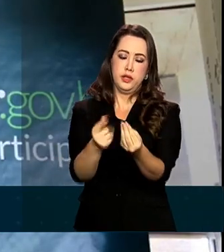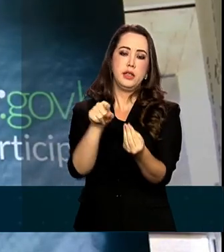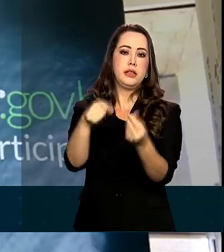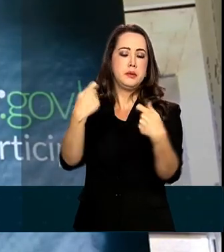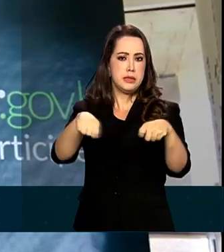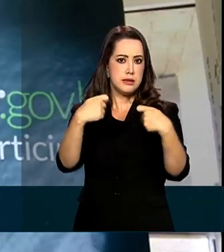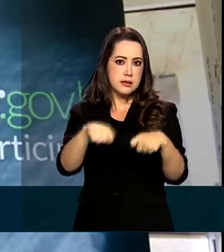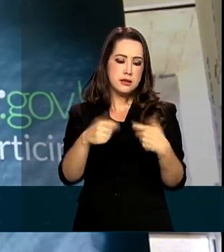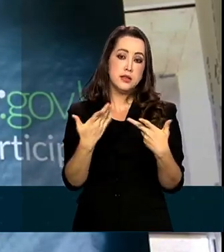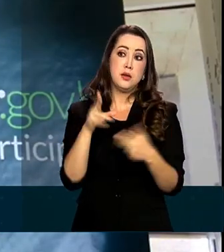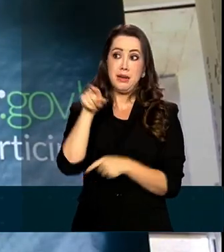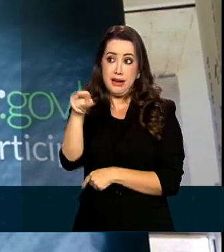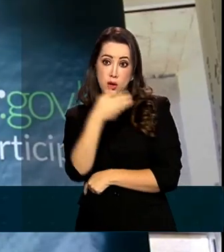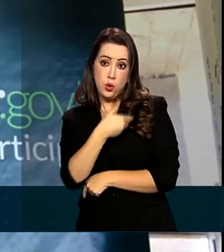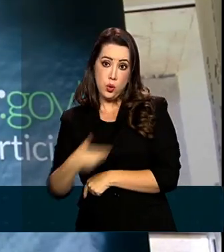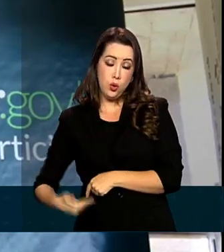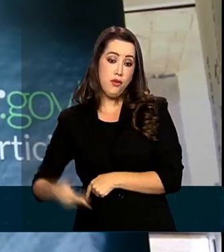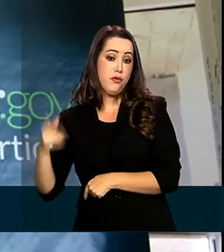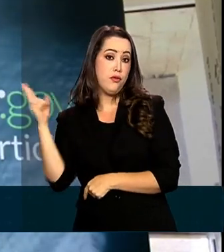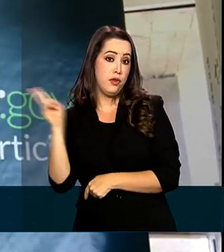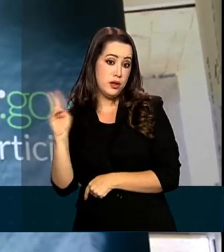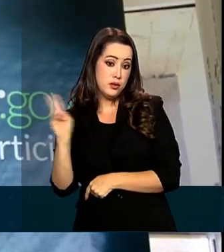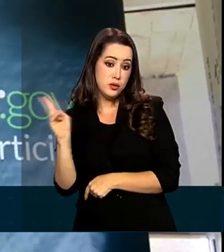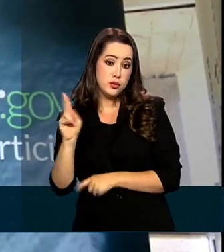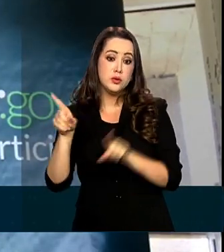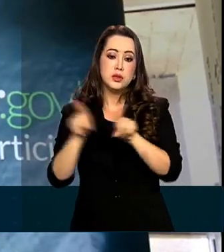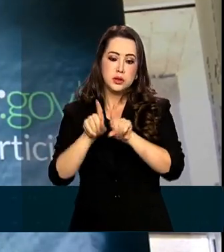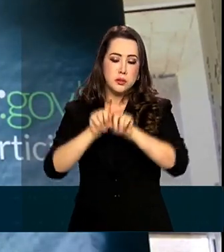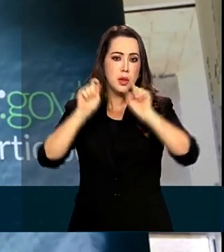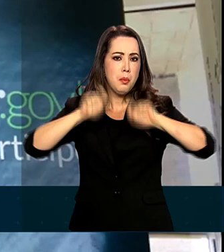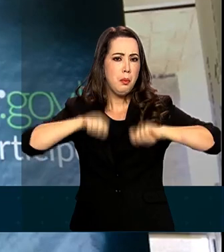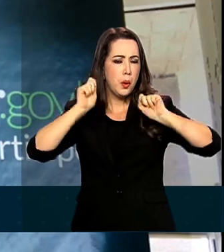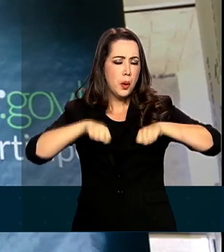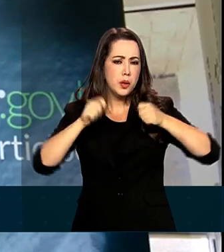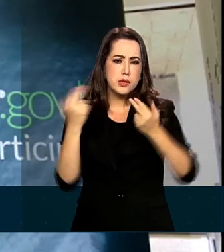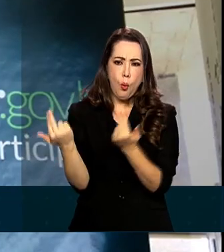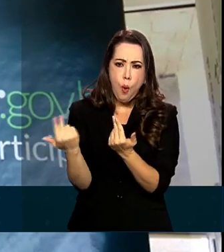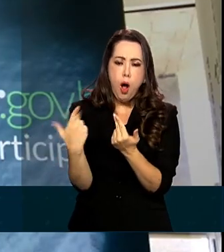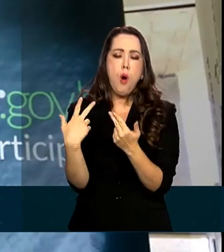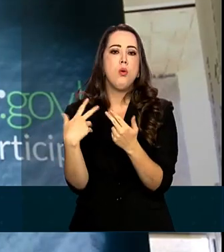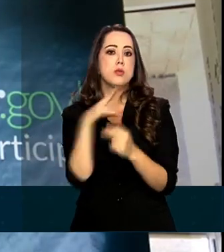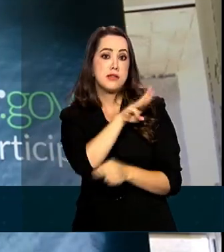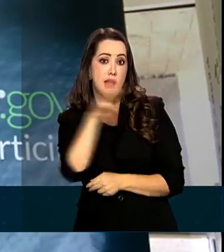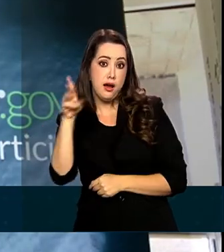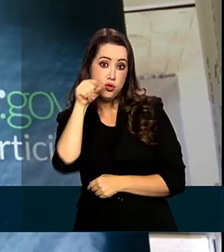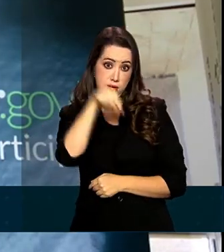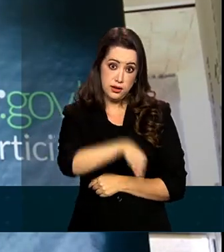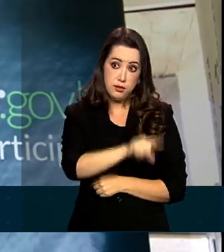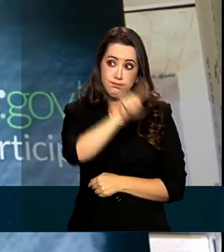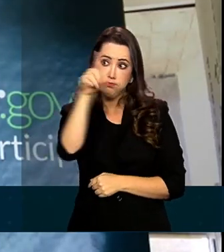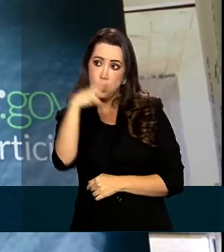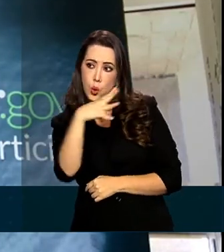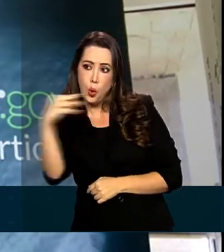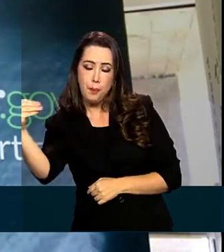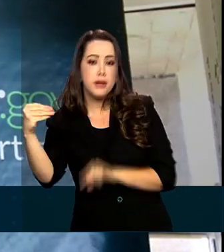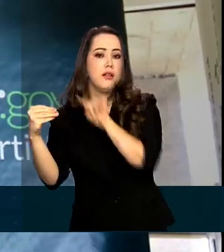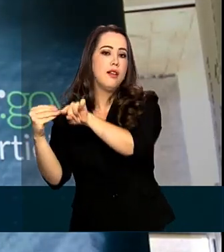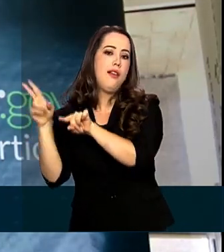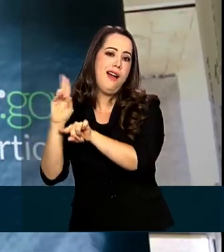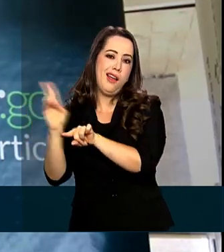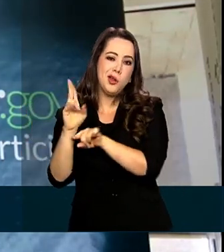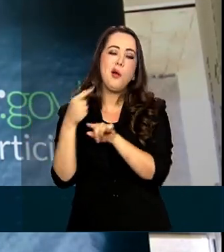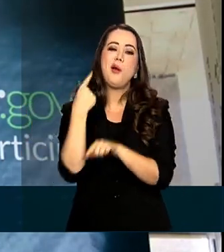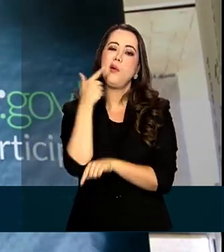para que o governo do Uruguai também possa desenvolver uma plataforma semelhante e com isso também consiga obter os resultados